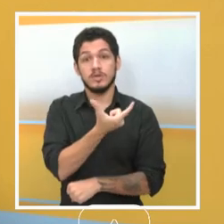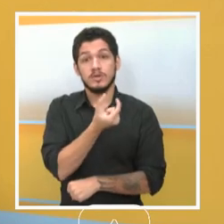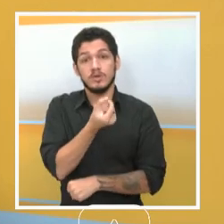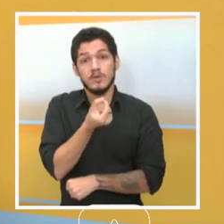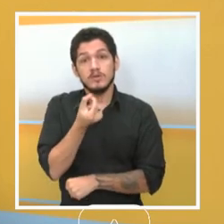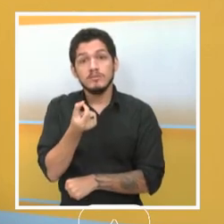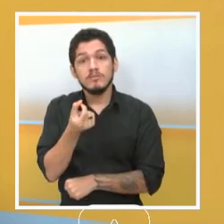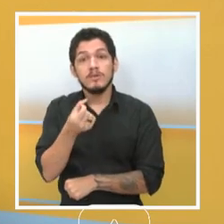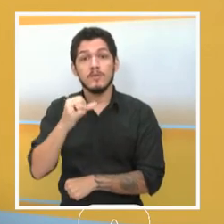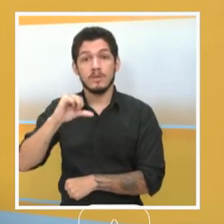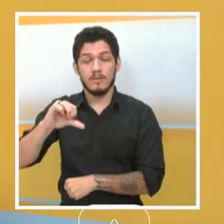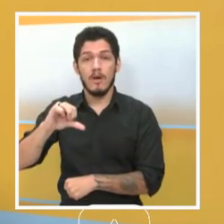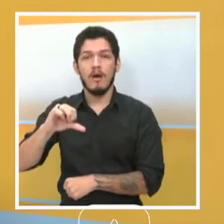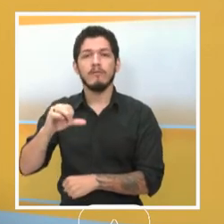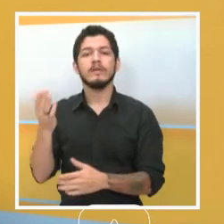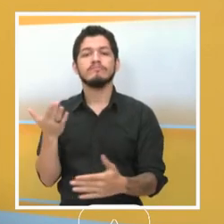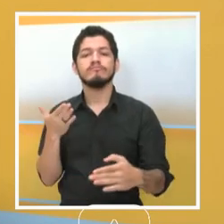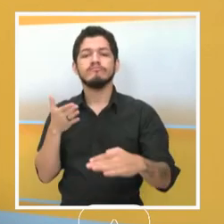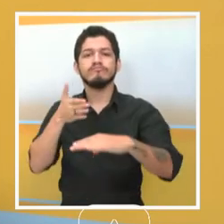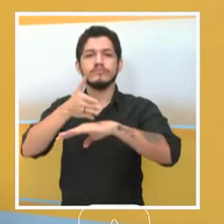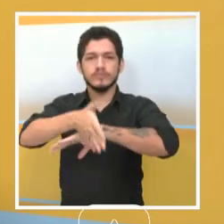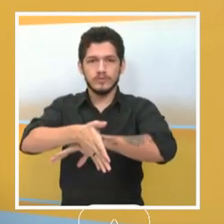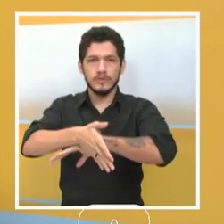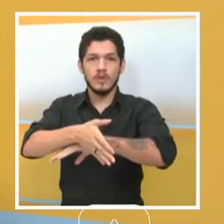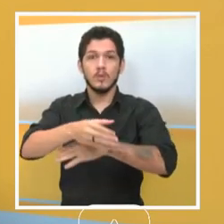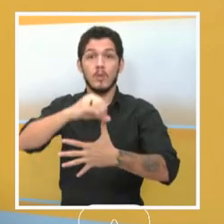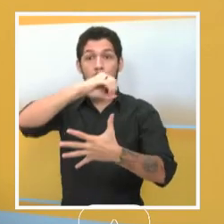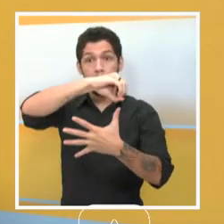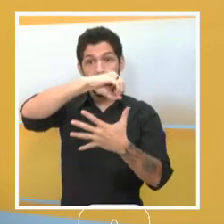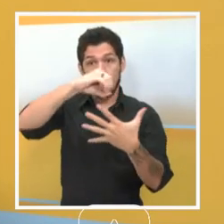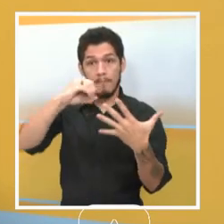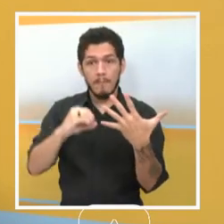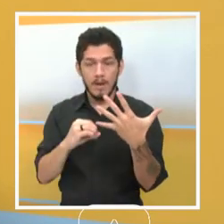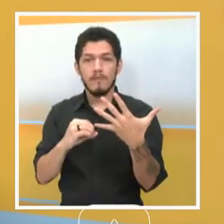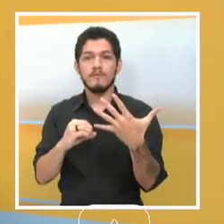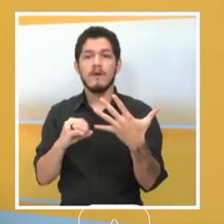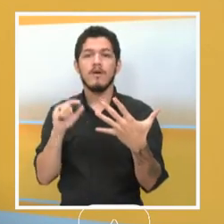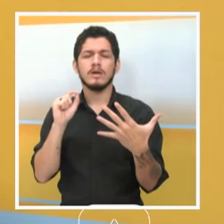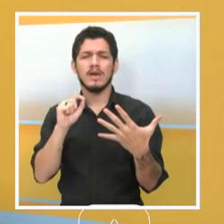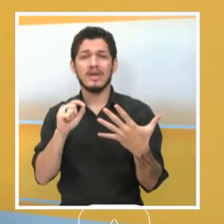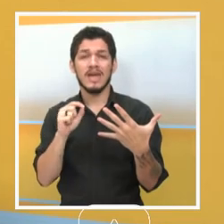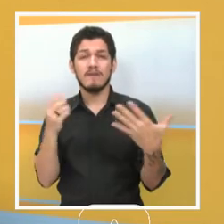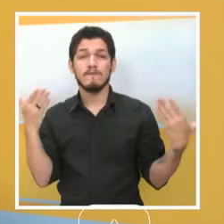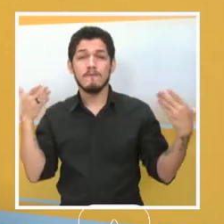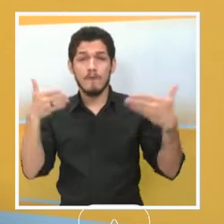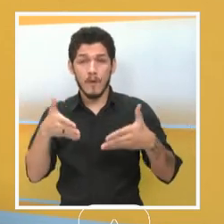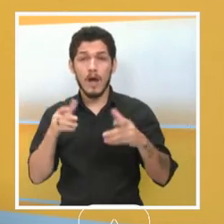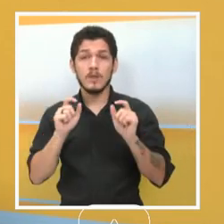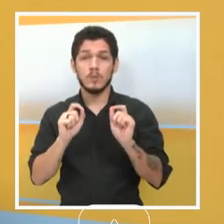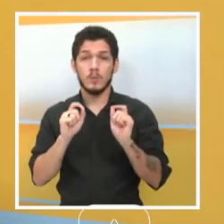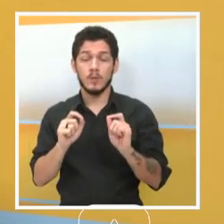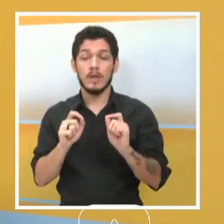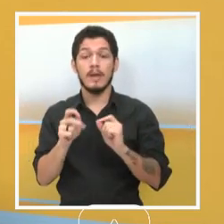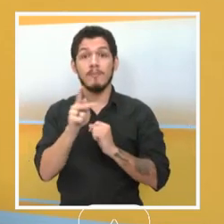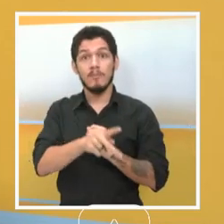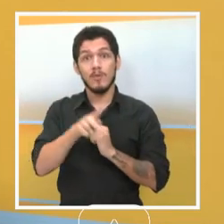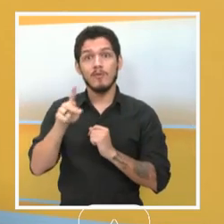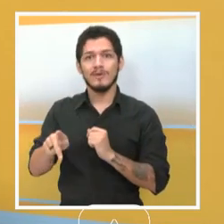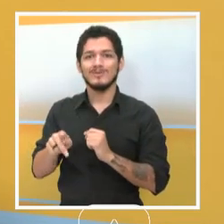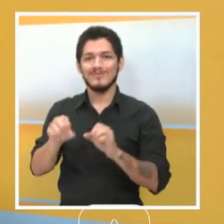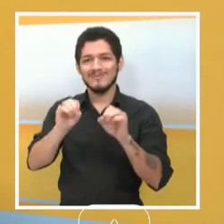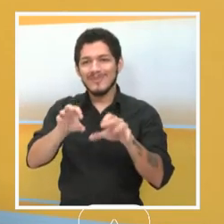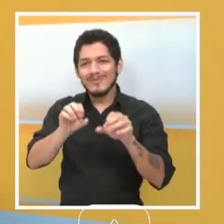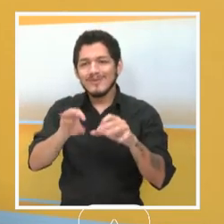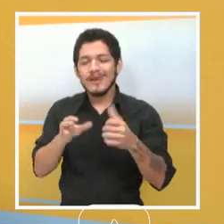Parfó, que na sua versão primeira, era voltada especialmente para professores da educação básica.